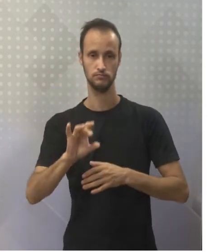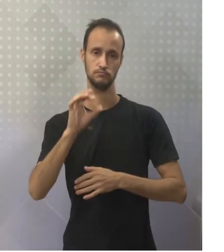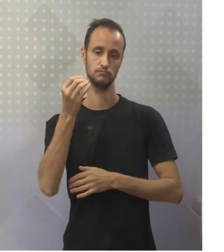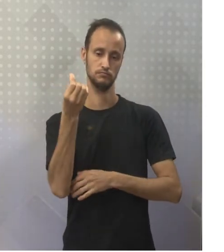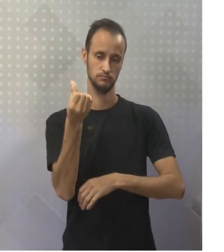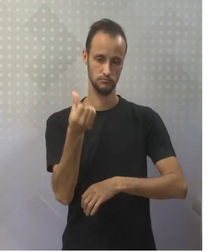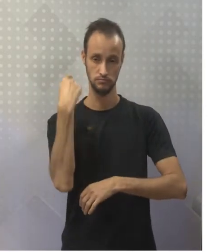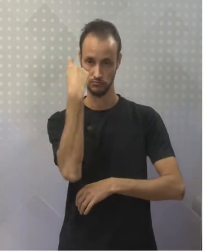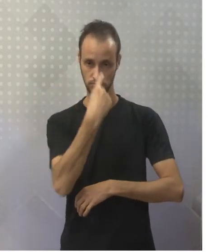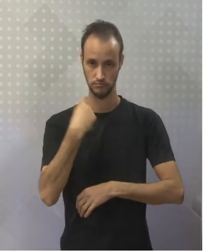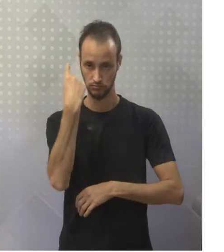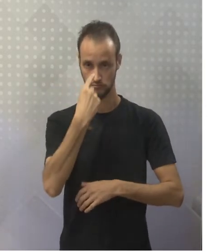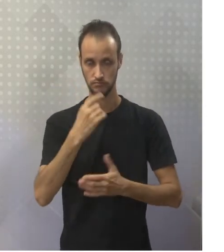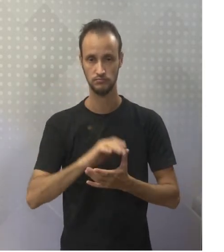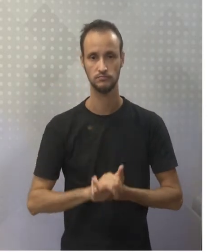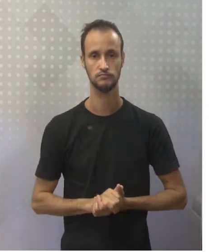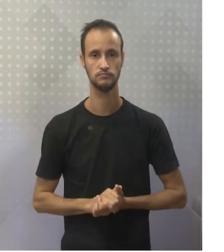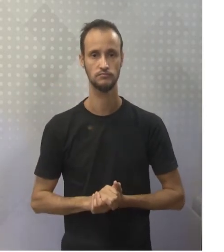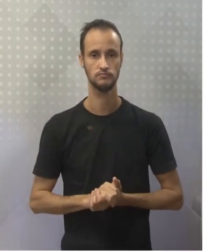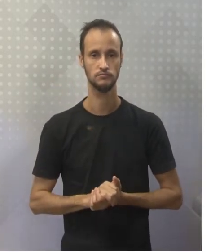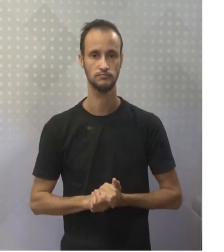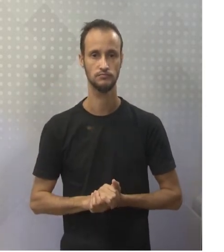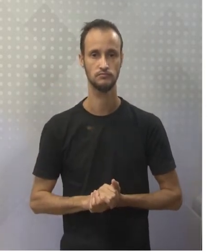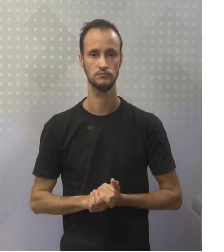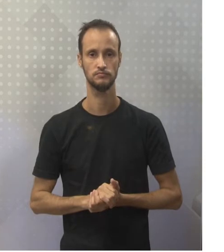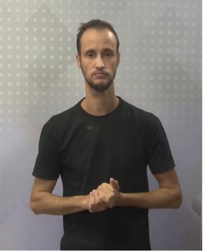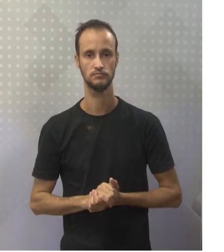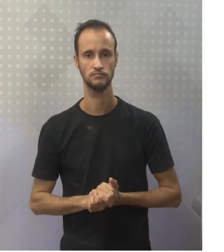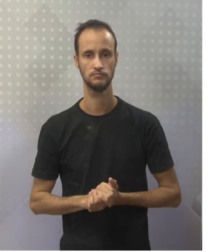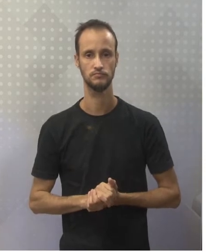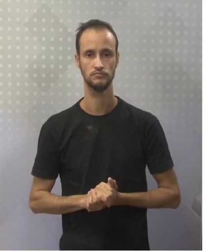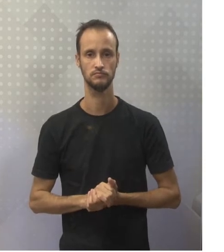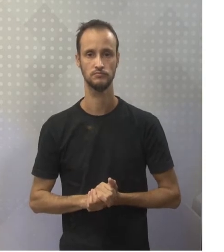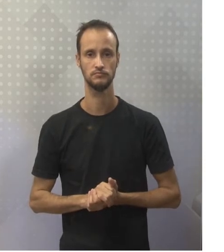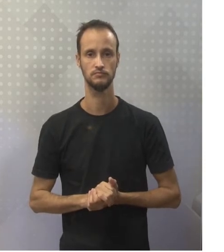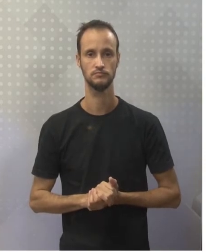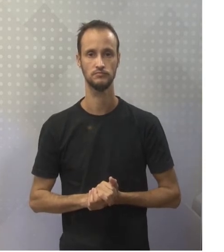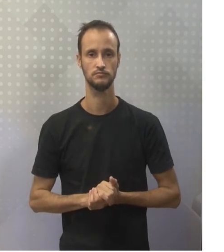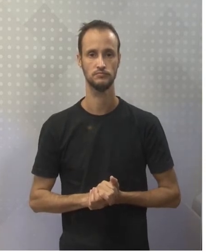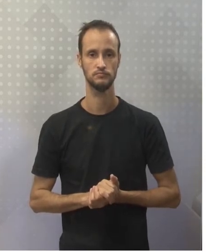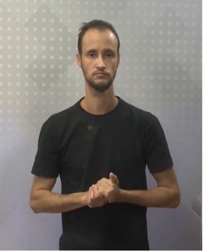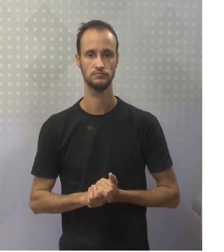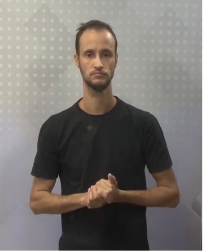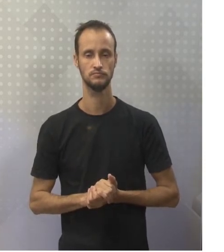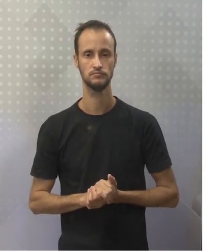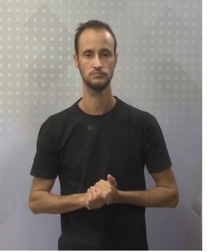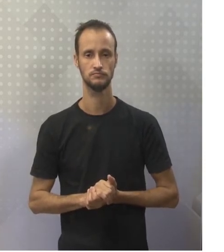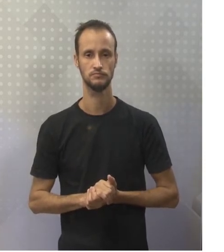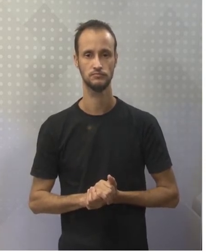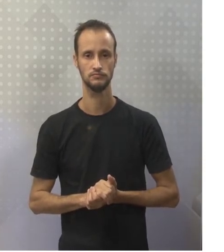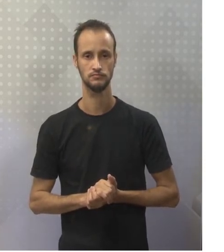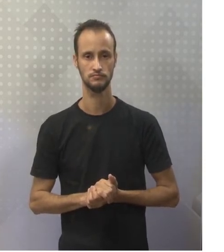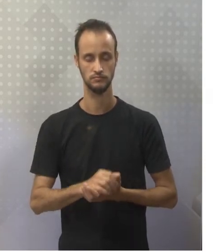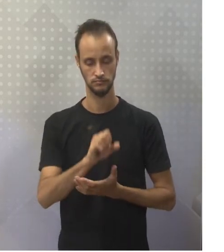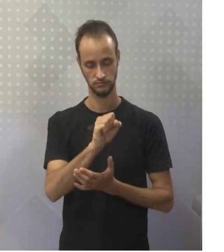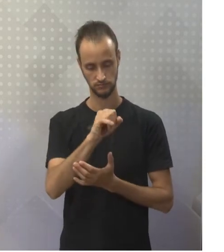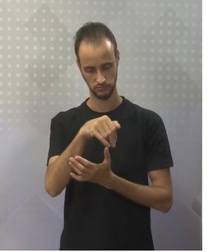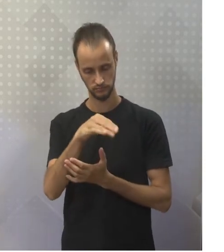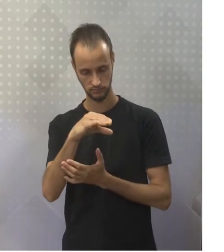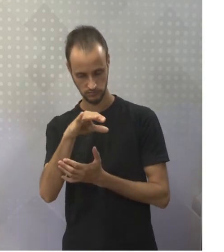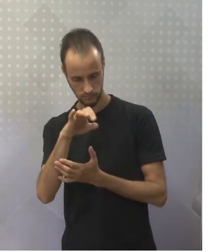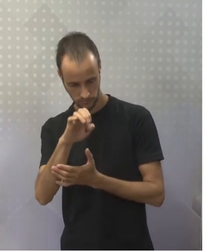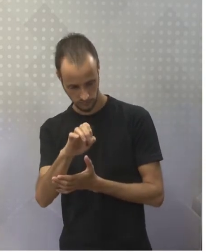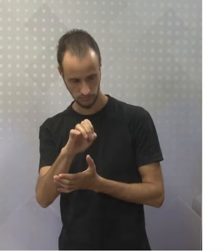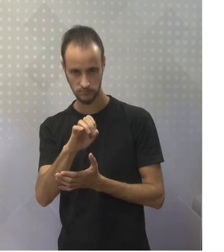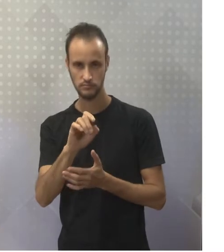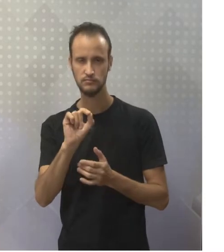Since eleven pm, no caso aí pm, seria o quê? Referente à noite, não é isso? Since eleven pm,